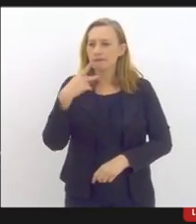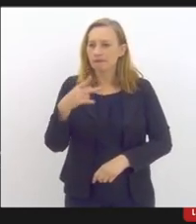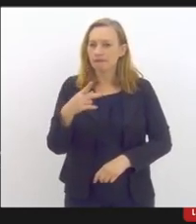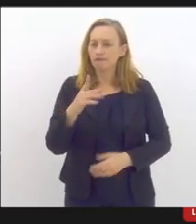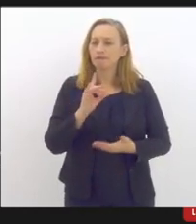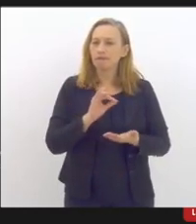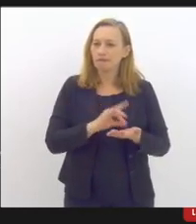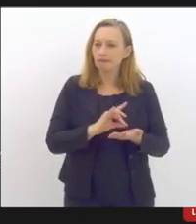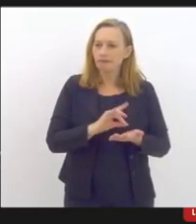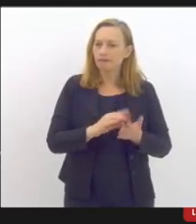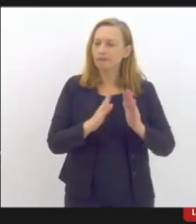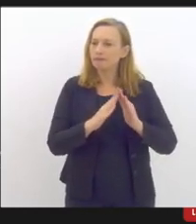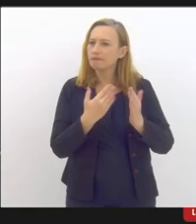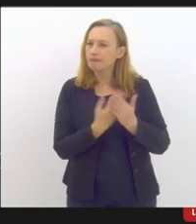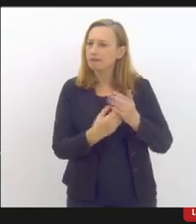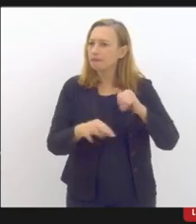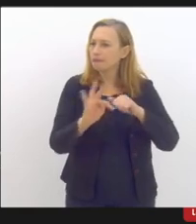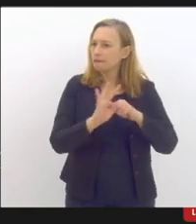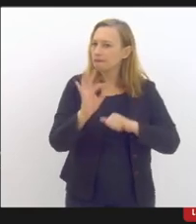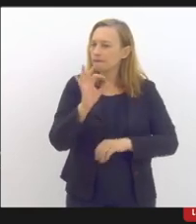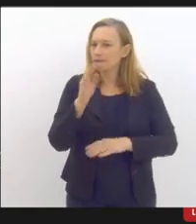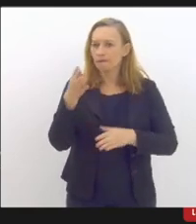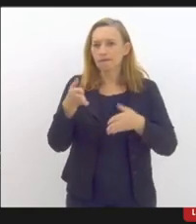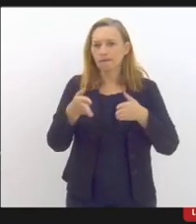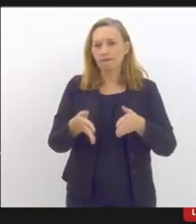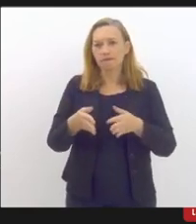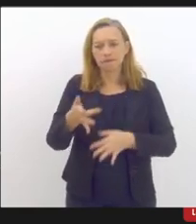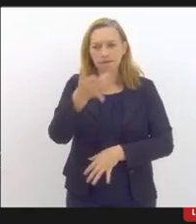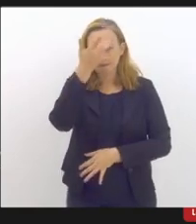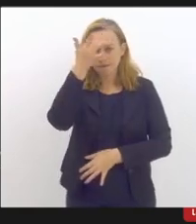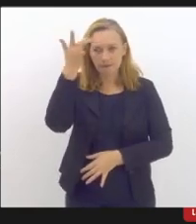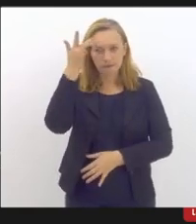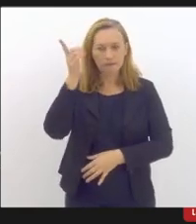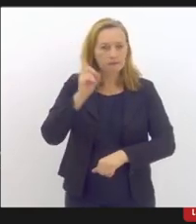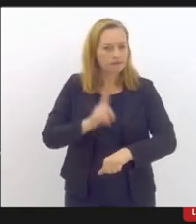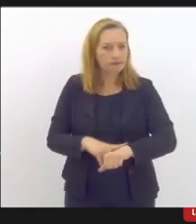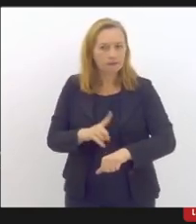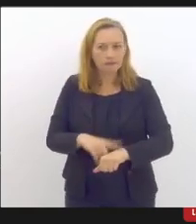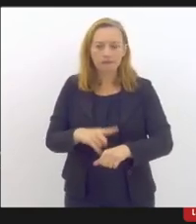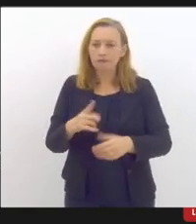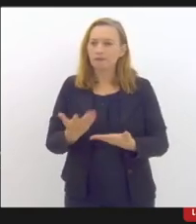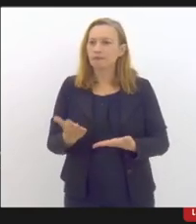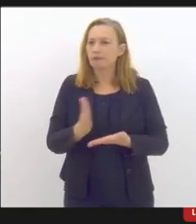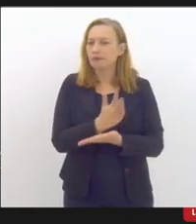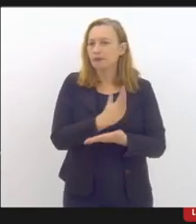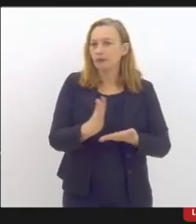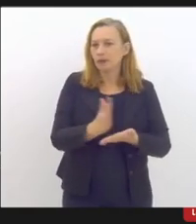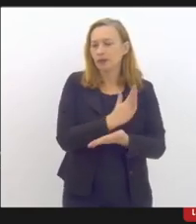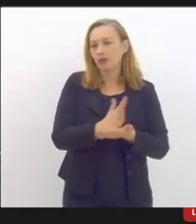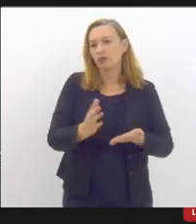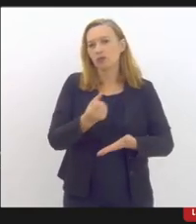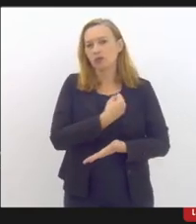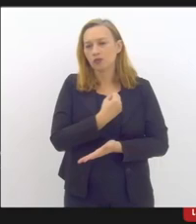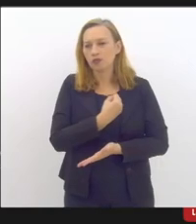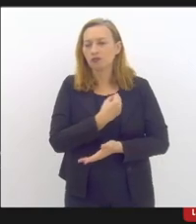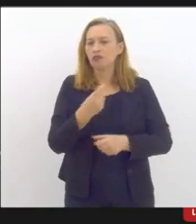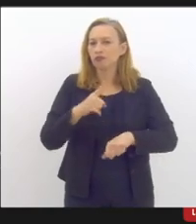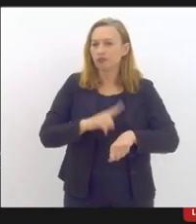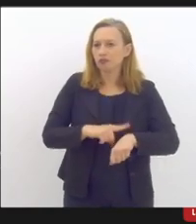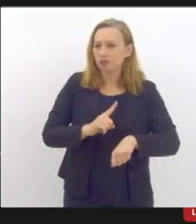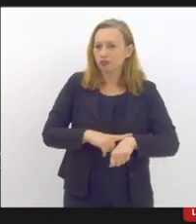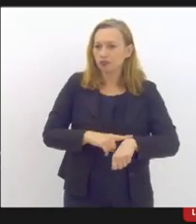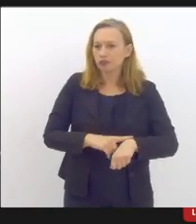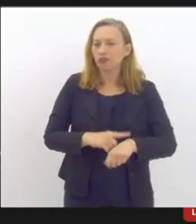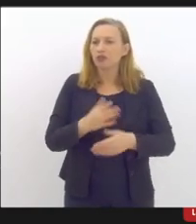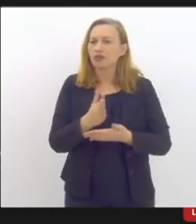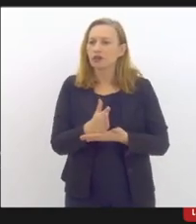na rede FITEC especificamente sobre a saúde mental nesse momento trazer alguns números né nesse momento na